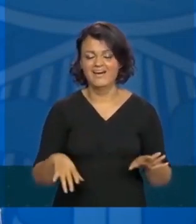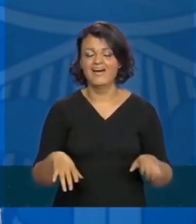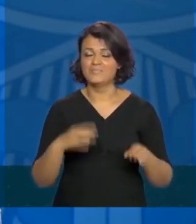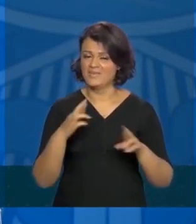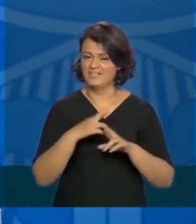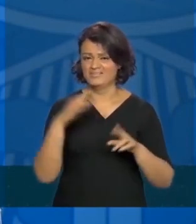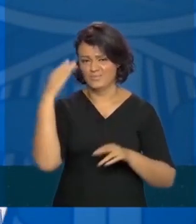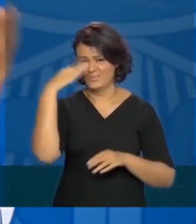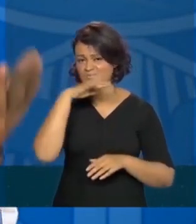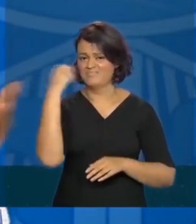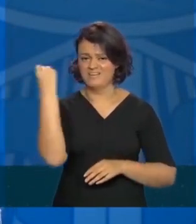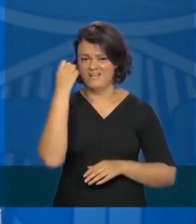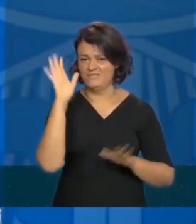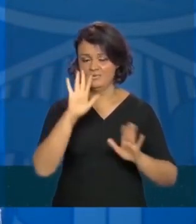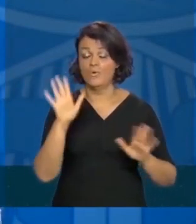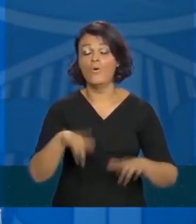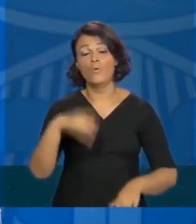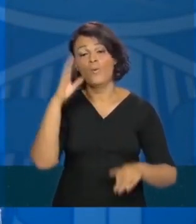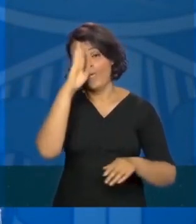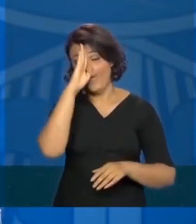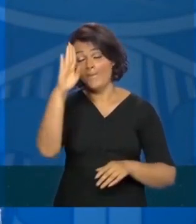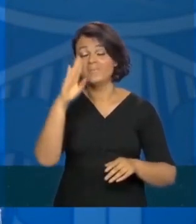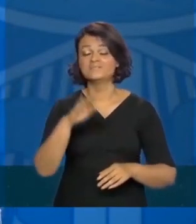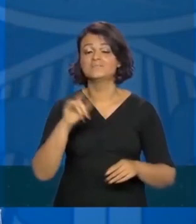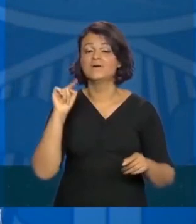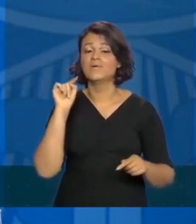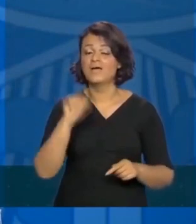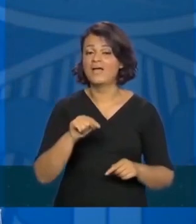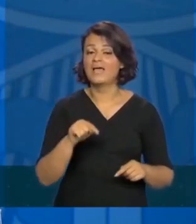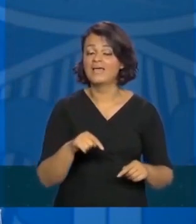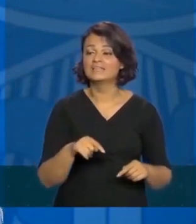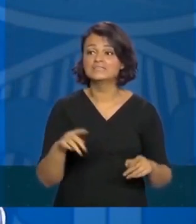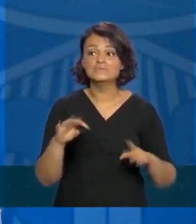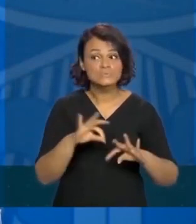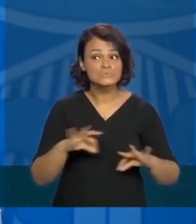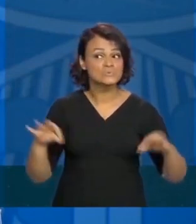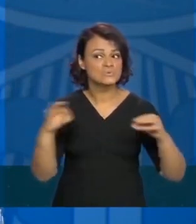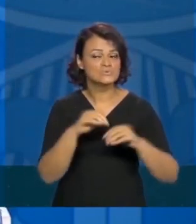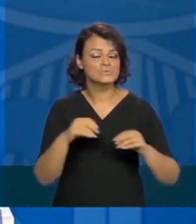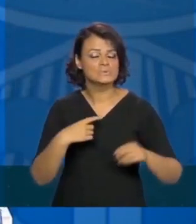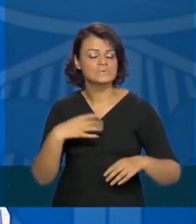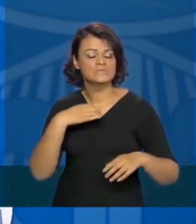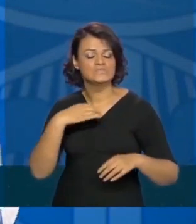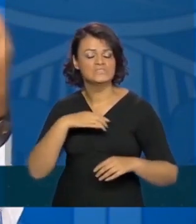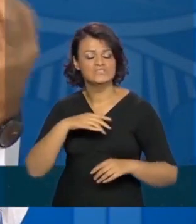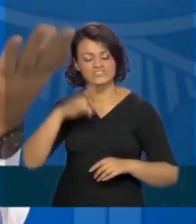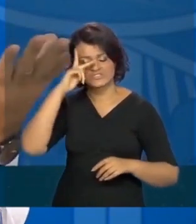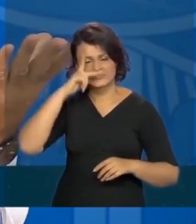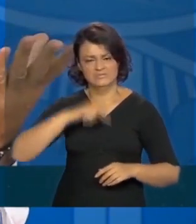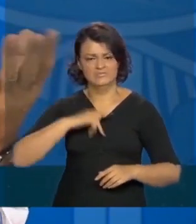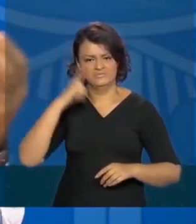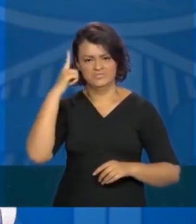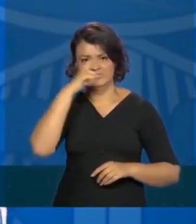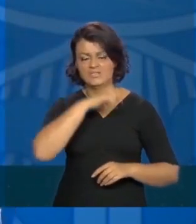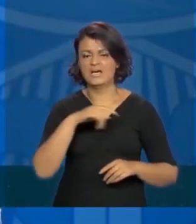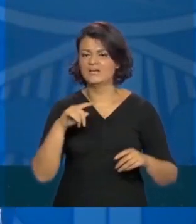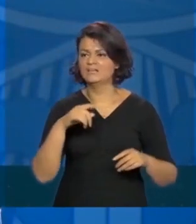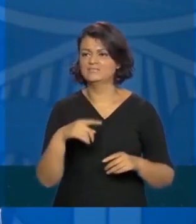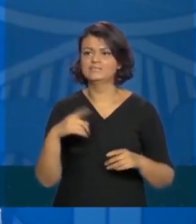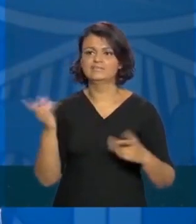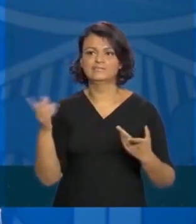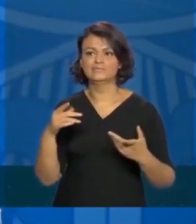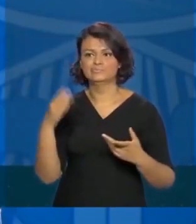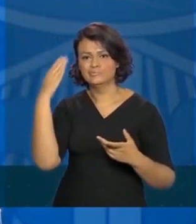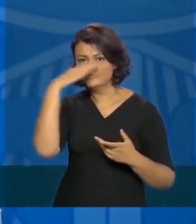situação global que nos desafia a todos, a todos, do presidente da república